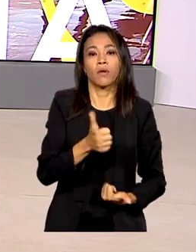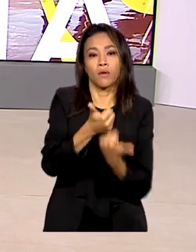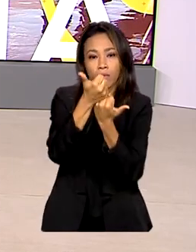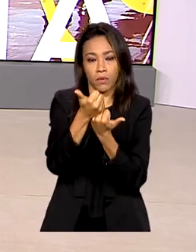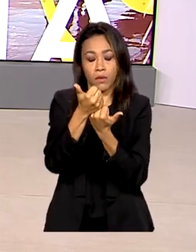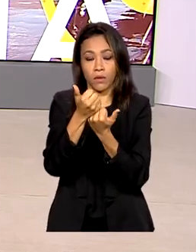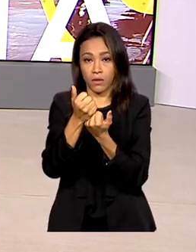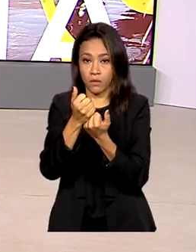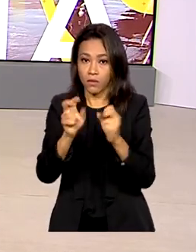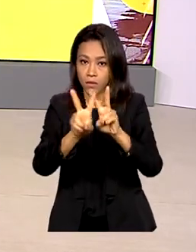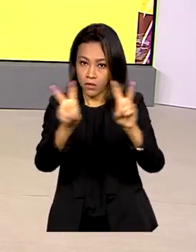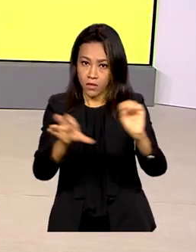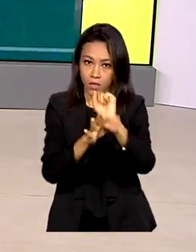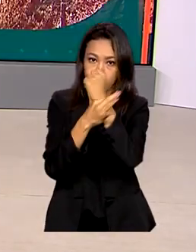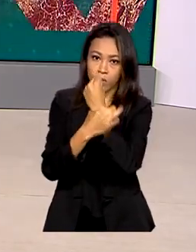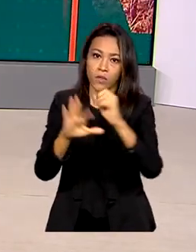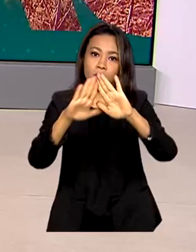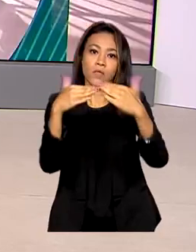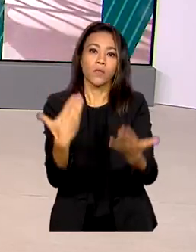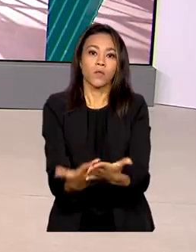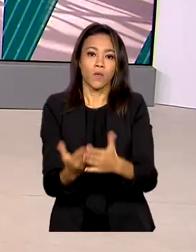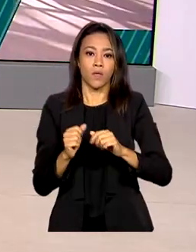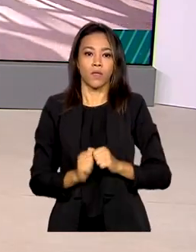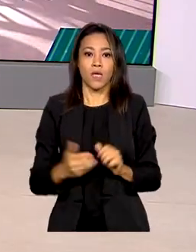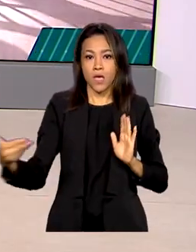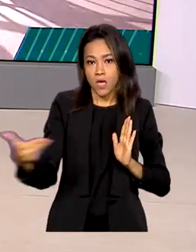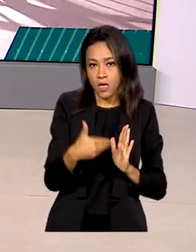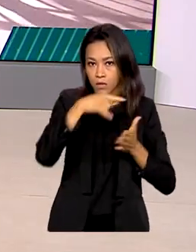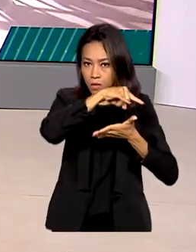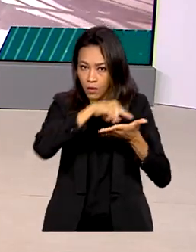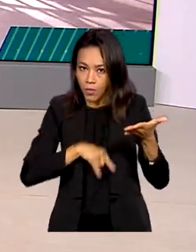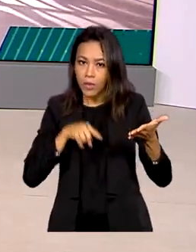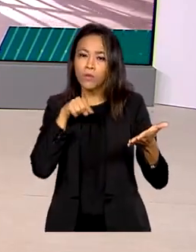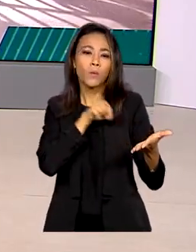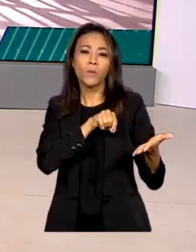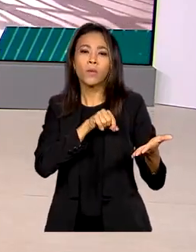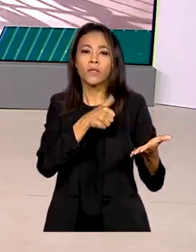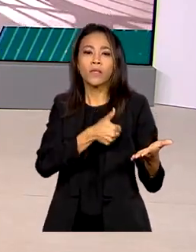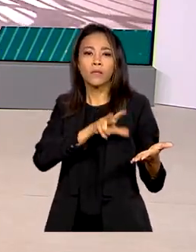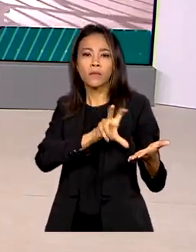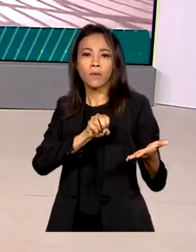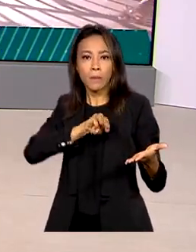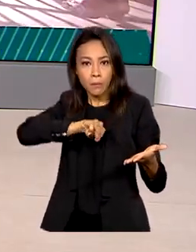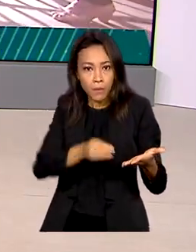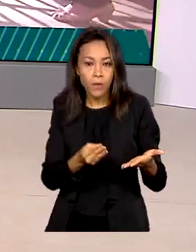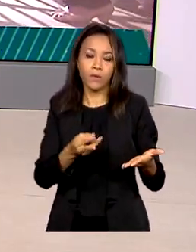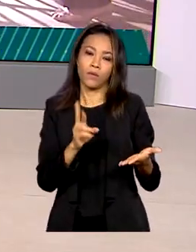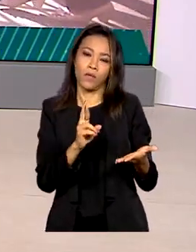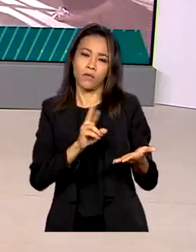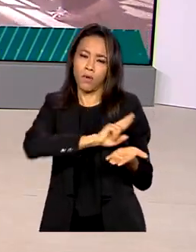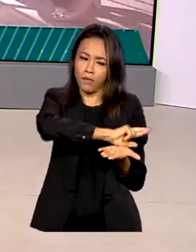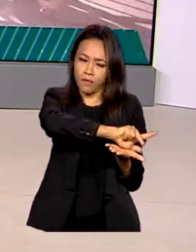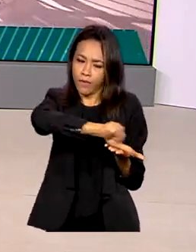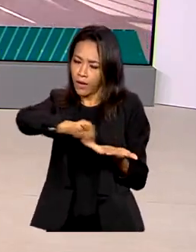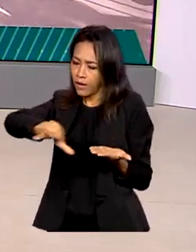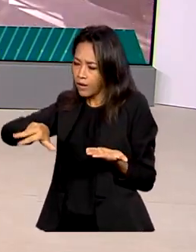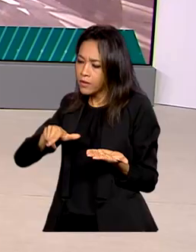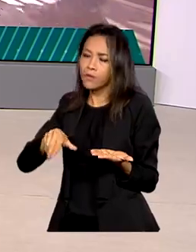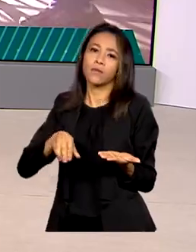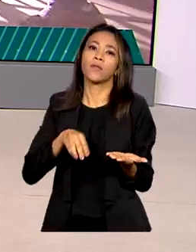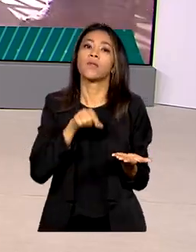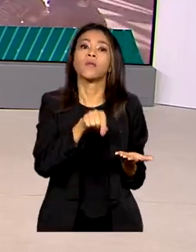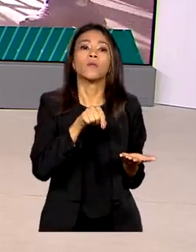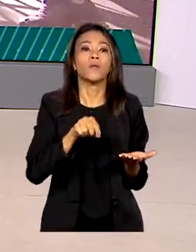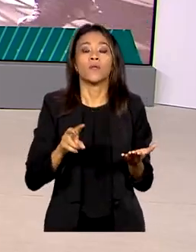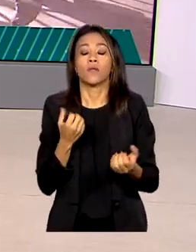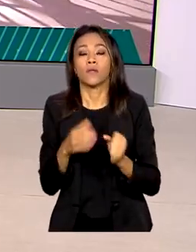de Segurança Pública nas escolas. O documento prevê 150 milhões de reais para diversas medidas de reforço da